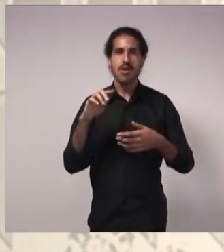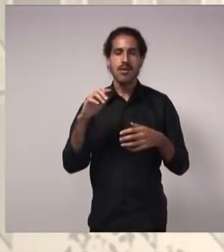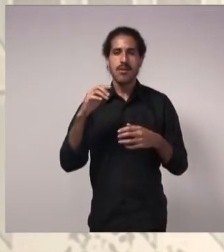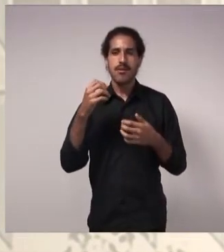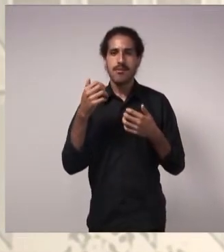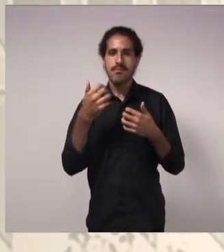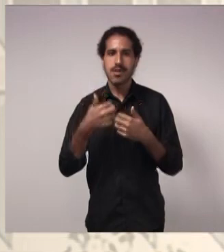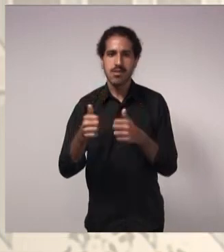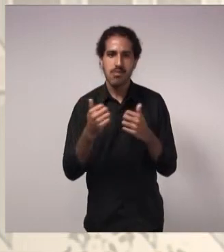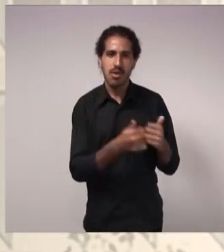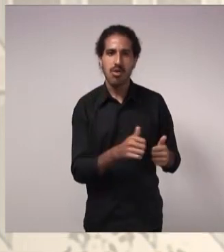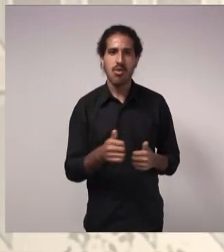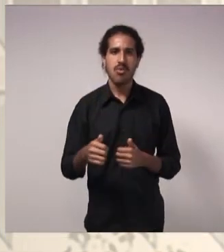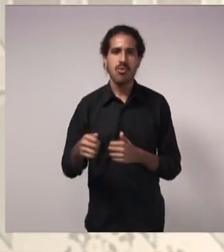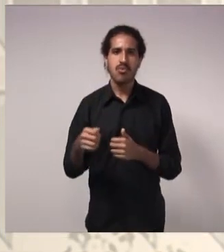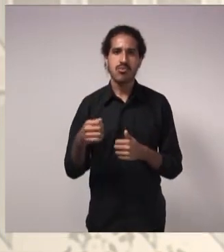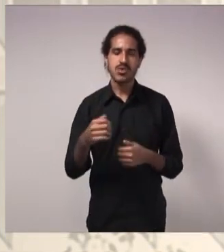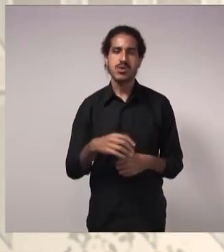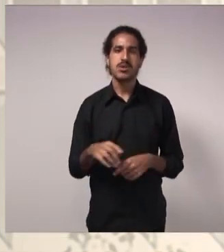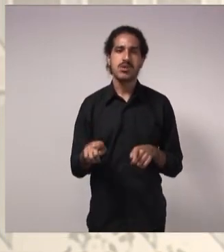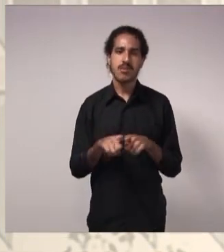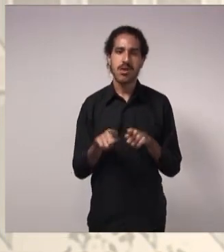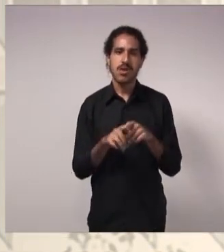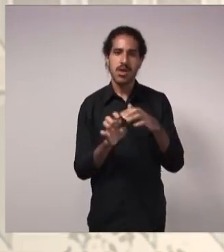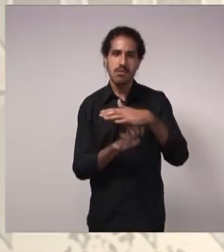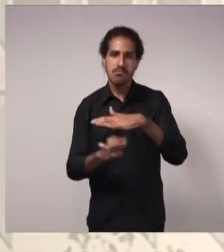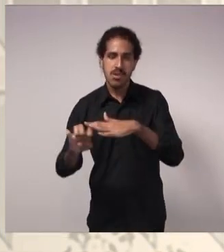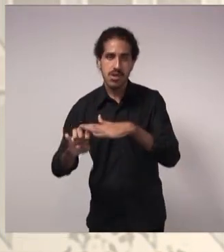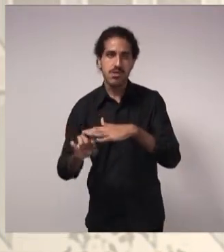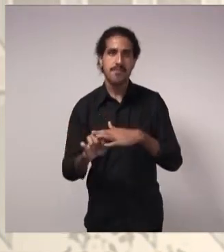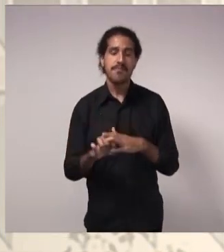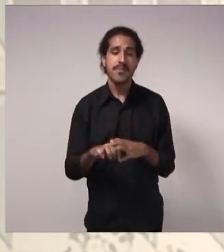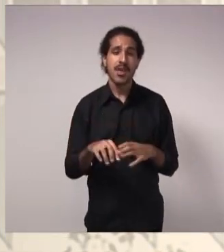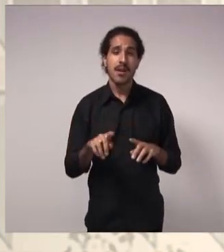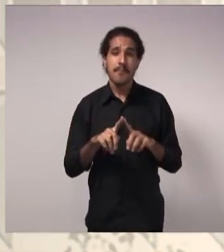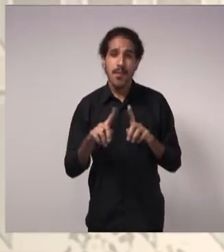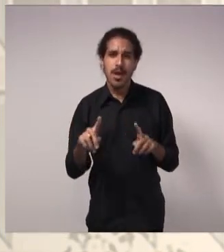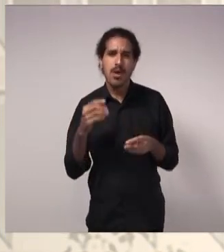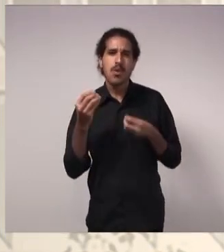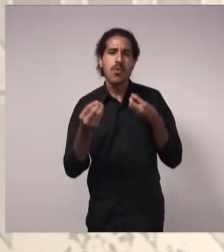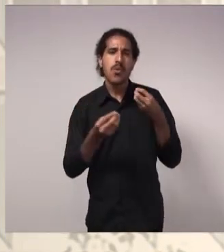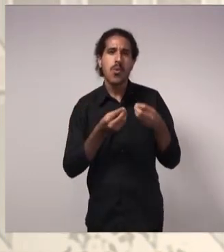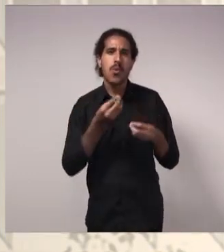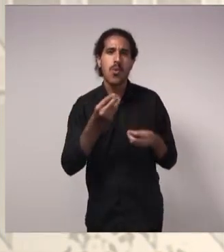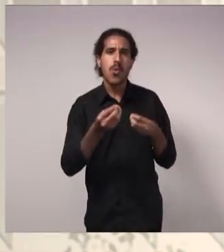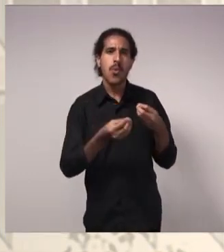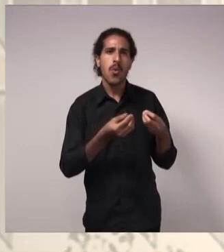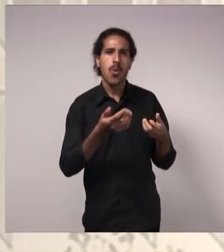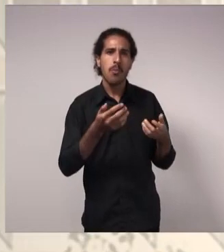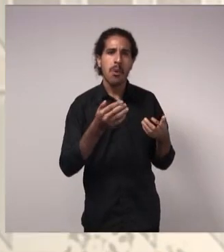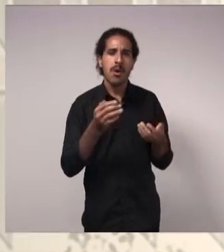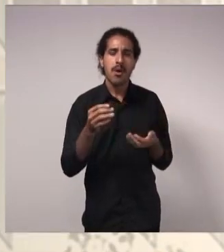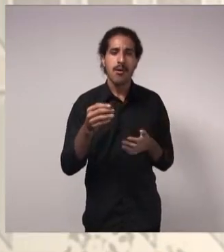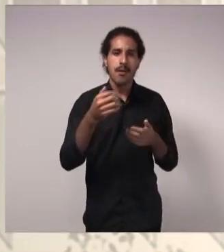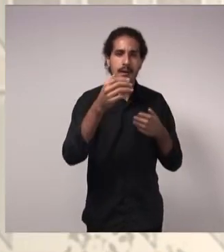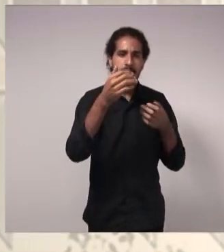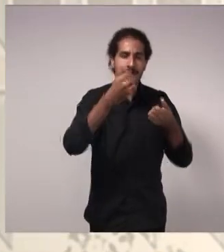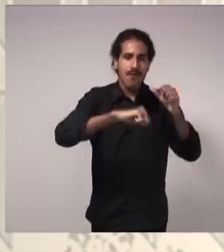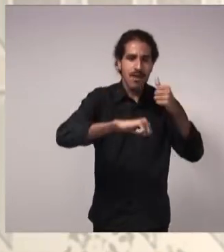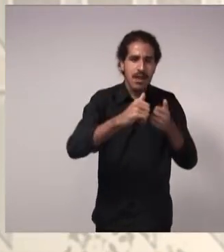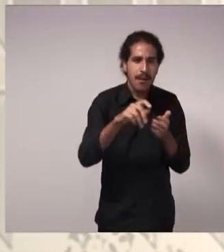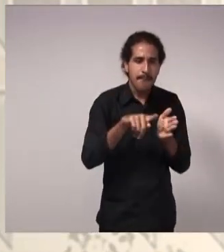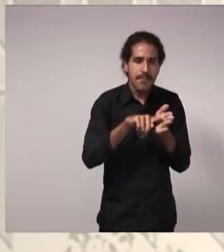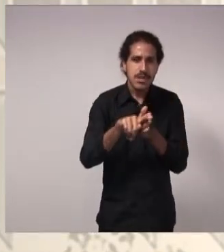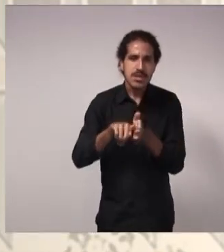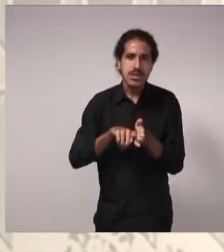Então, para poder fazer essa análise de viabilidade,